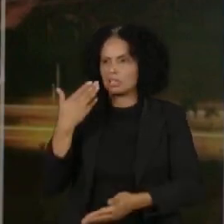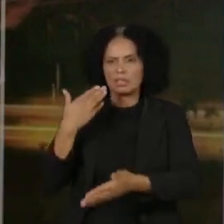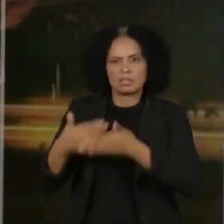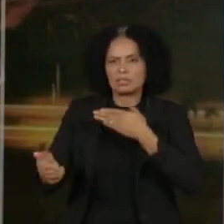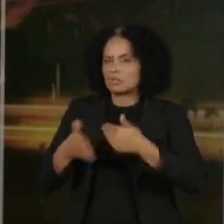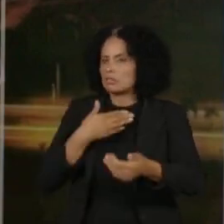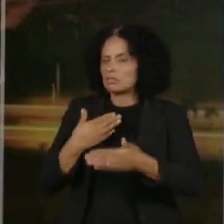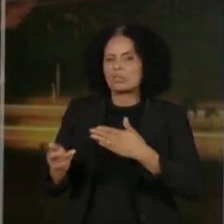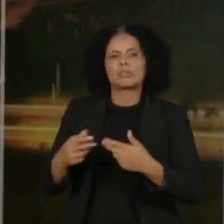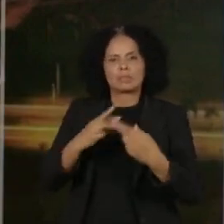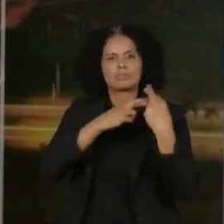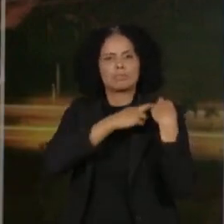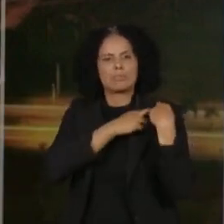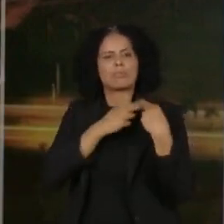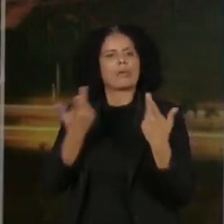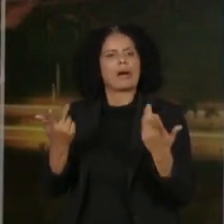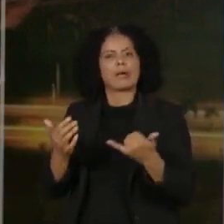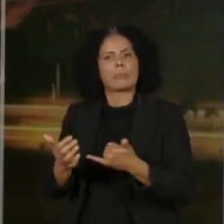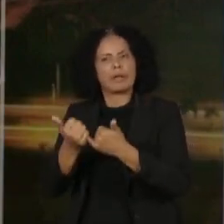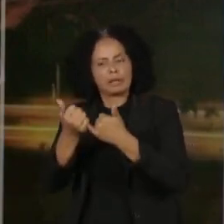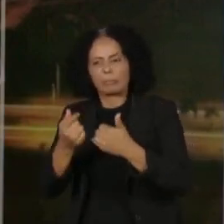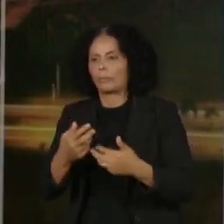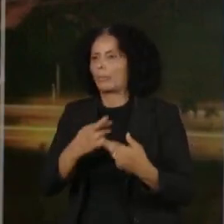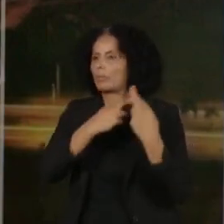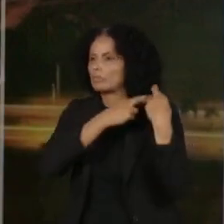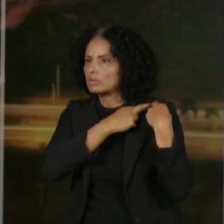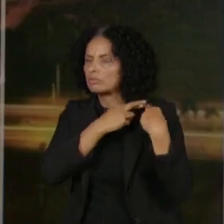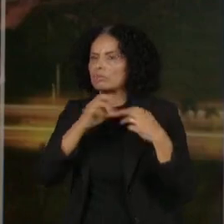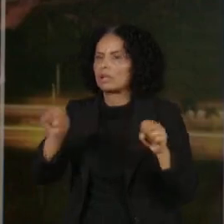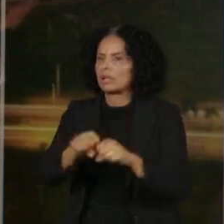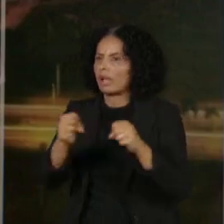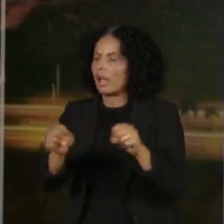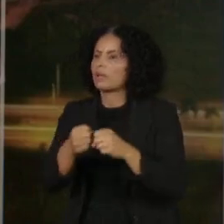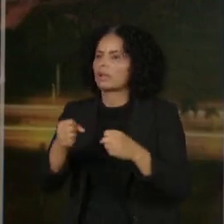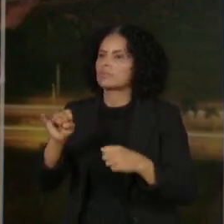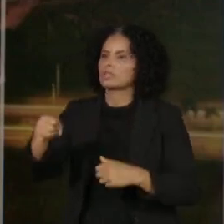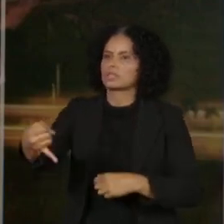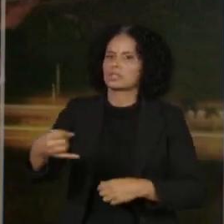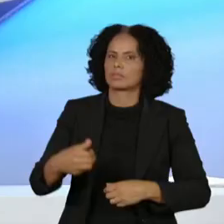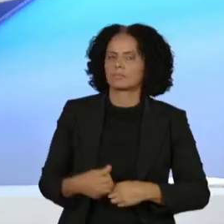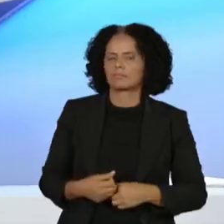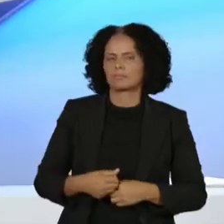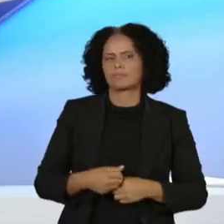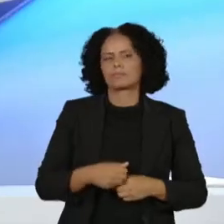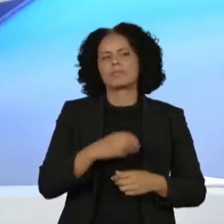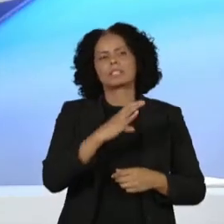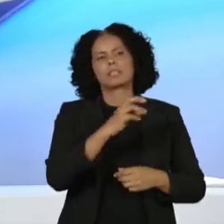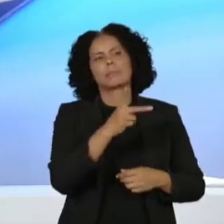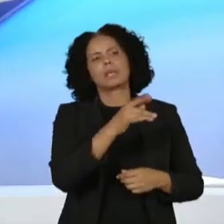responsabilidades organizativas nos atos terroristas de ontem. E a CPI? E a CPI, ministro?